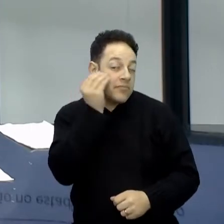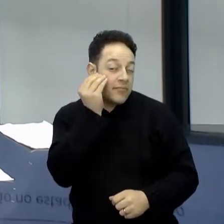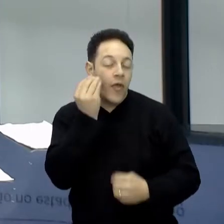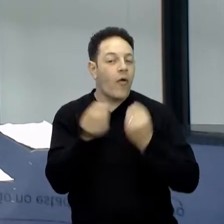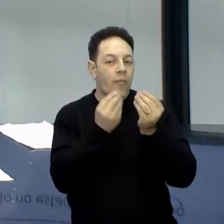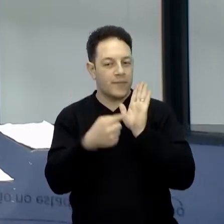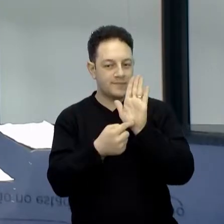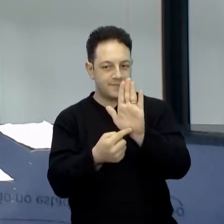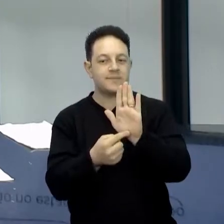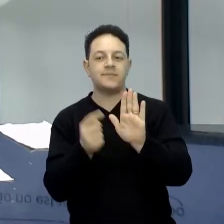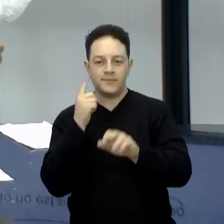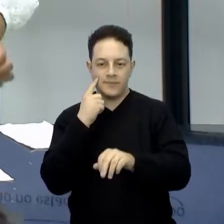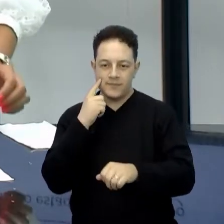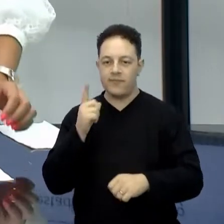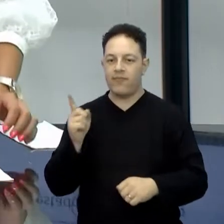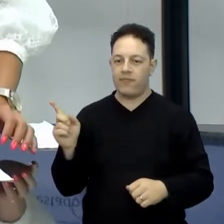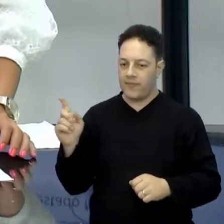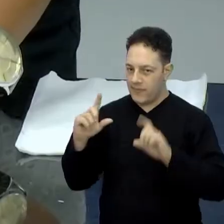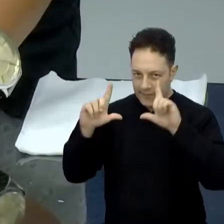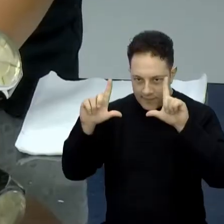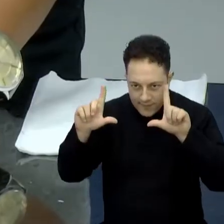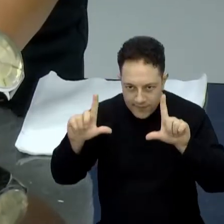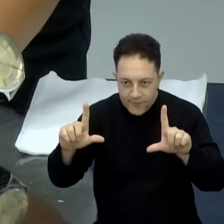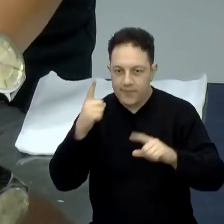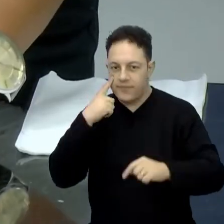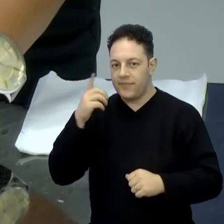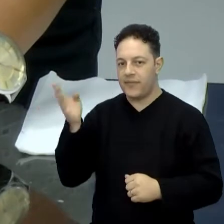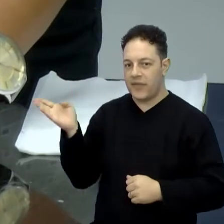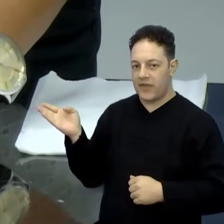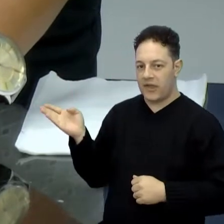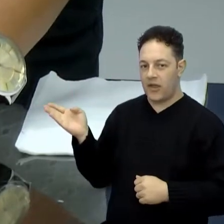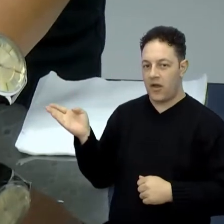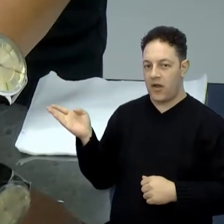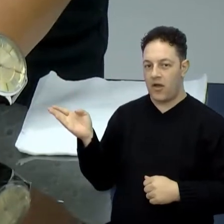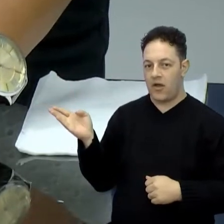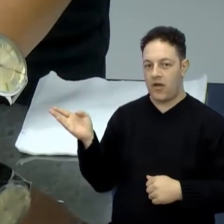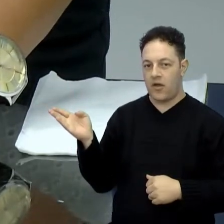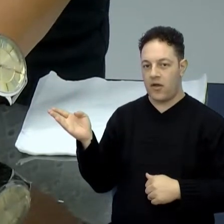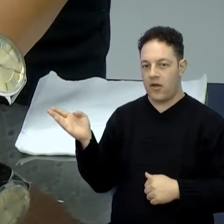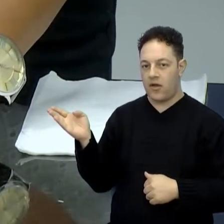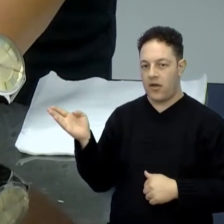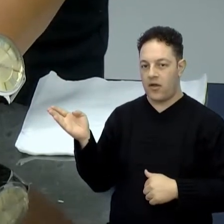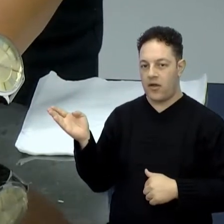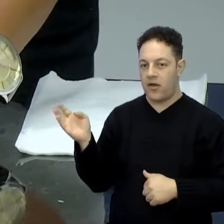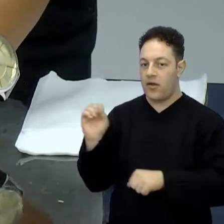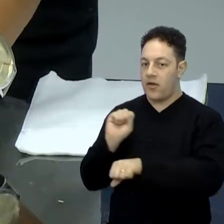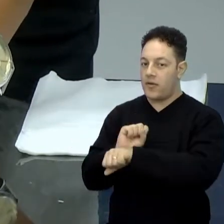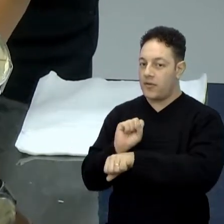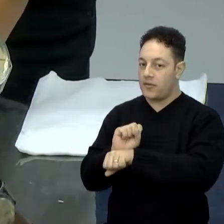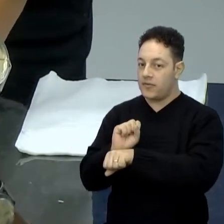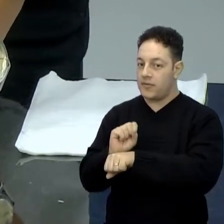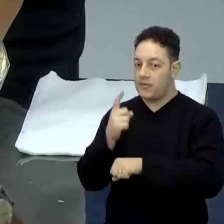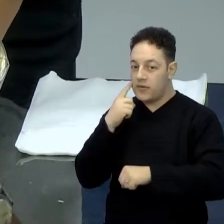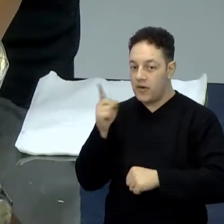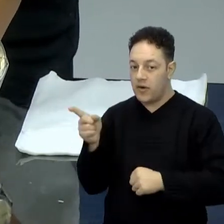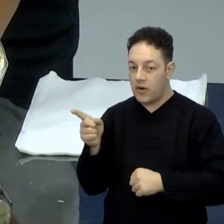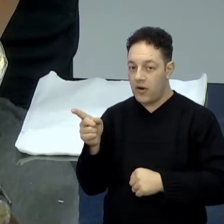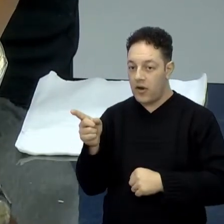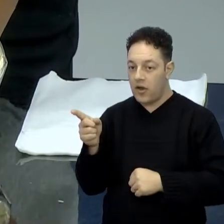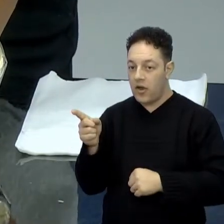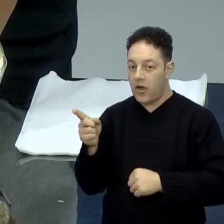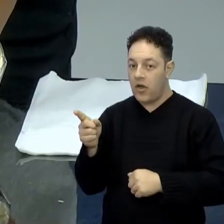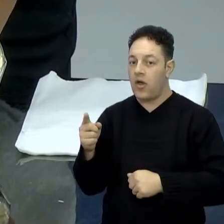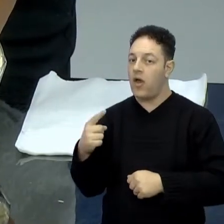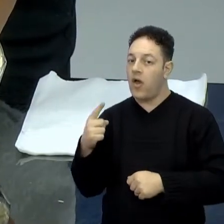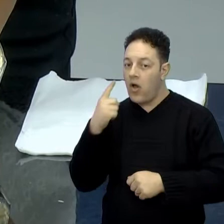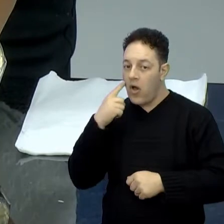aqui, vou pedir para colocar aqui a câmera para a gente, ó. Eu estou orando para que dê certo. Veja aqui, o que está fazendo esse